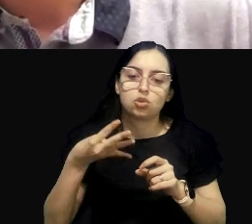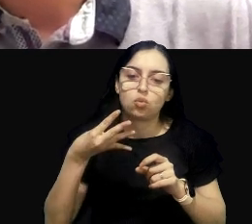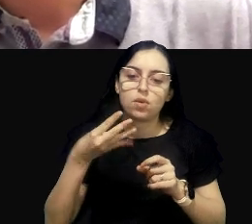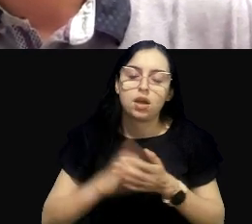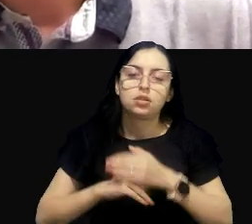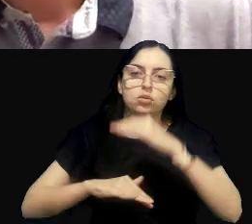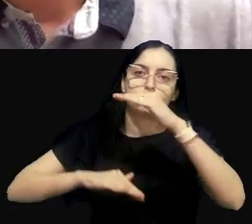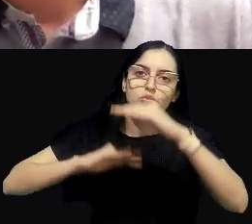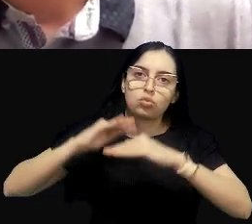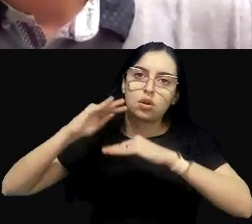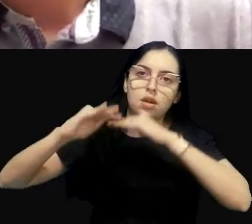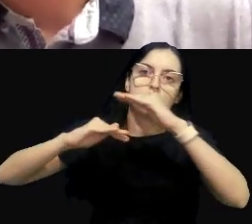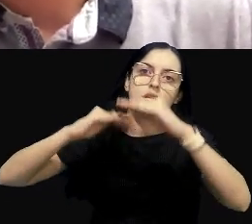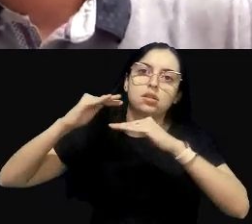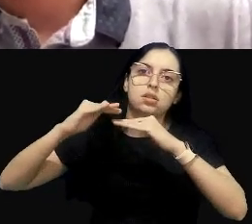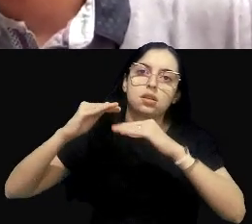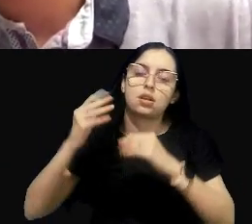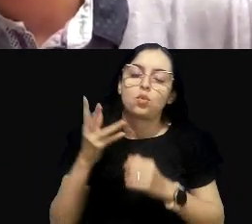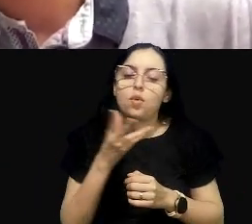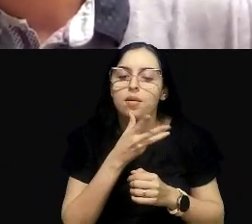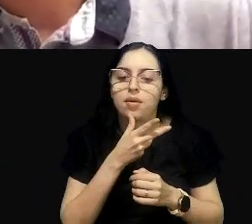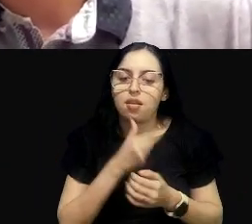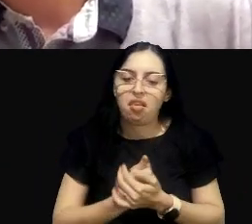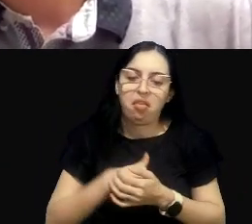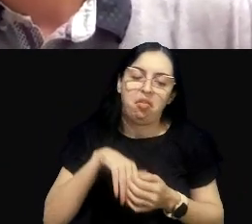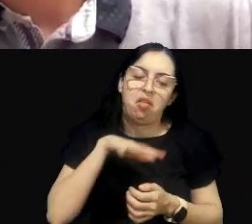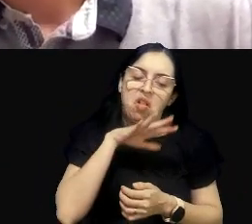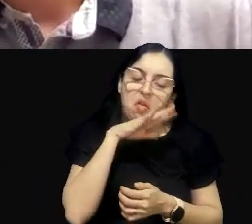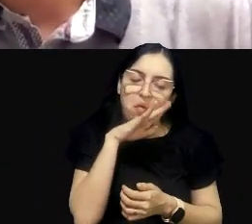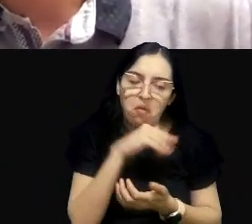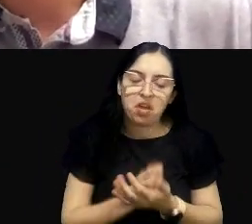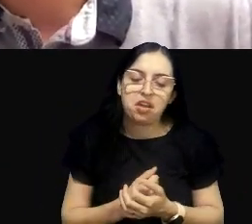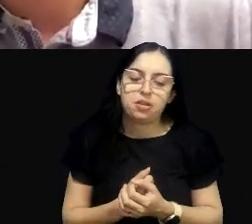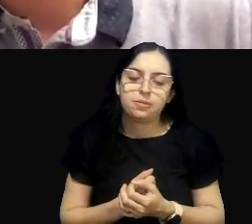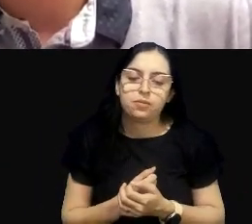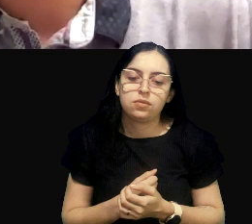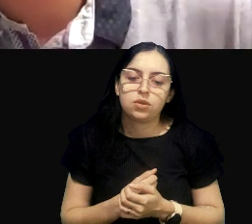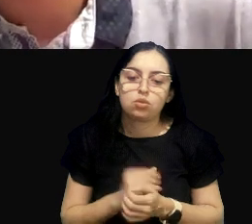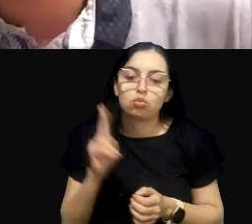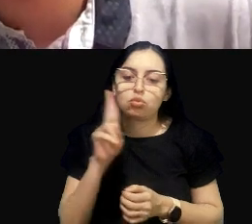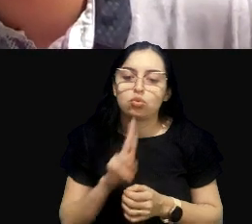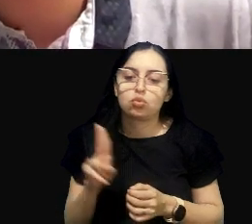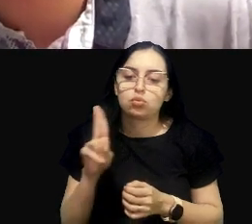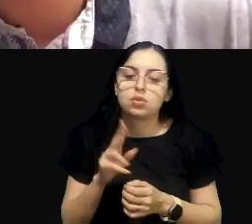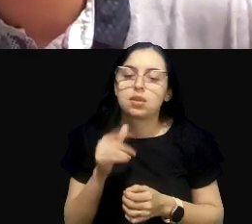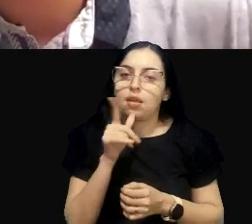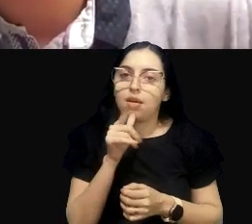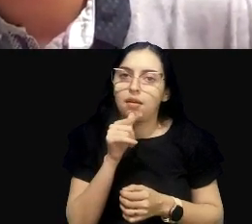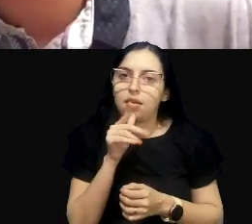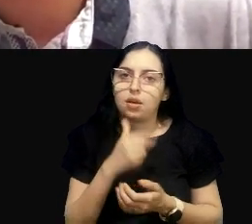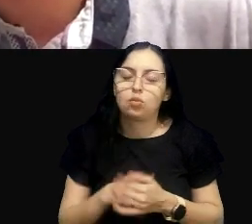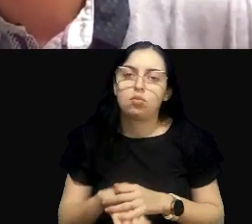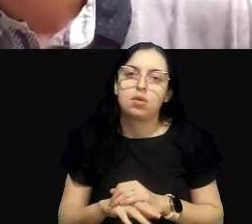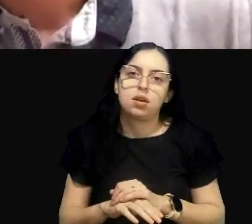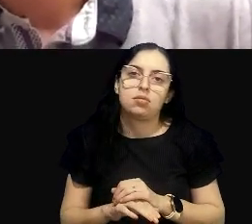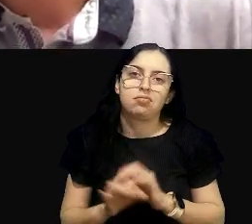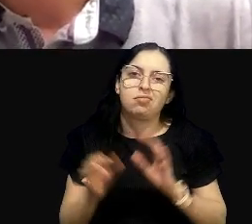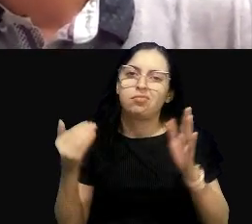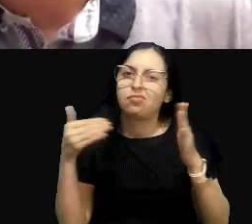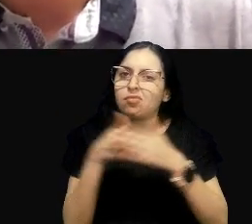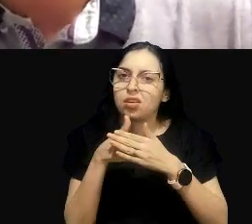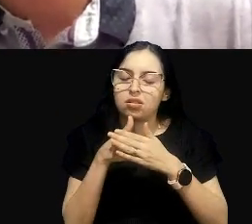vai aumentando, a qualidade vai piorando, e, portanto, os usos da água também vão se tornando mais restritos.